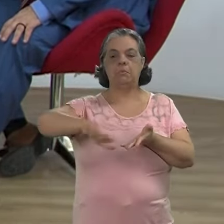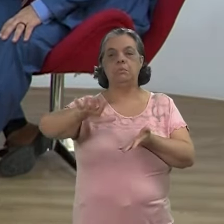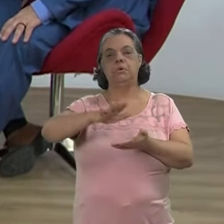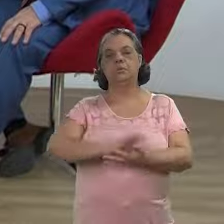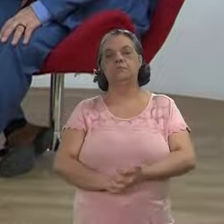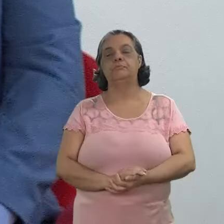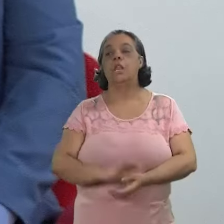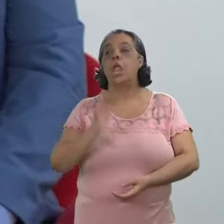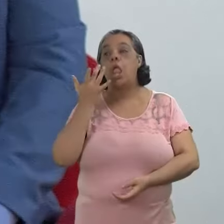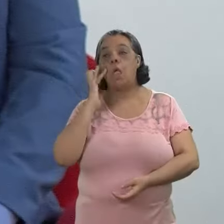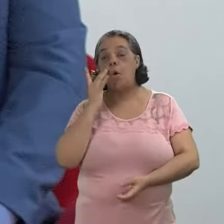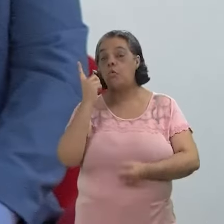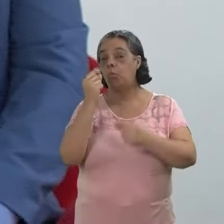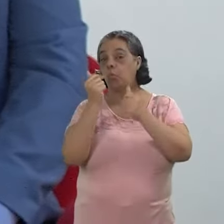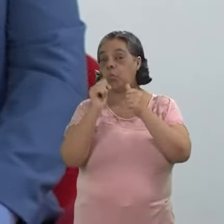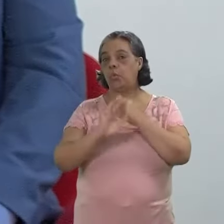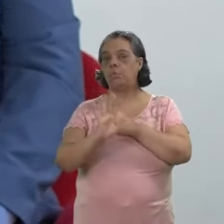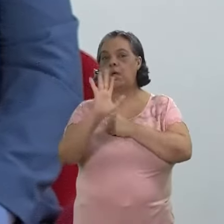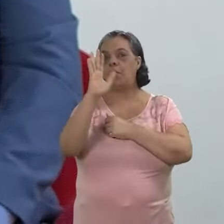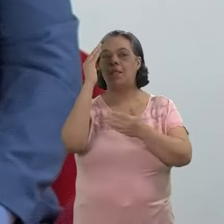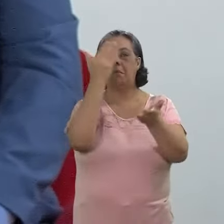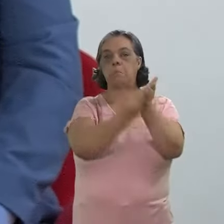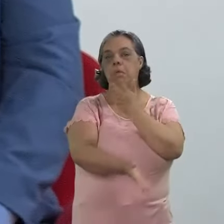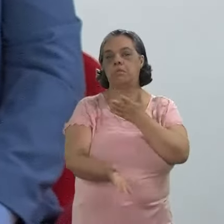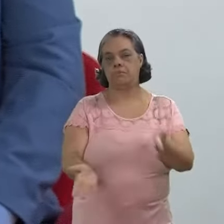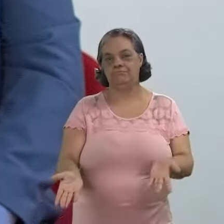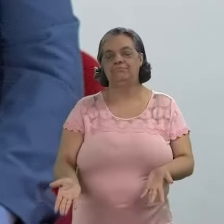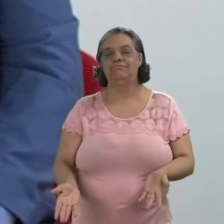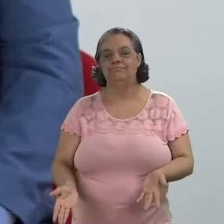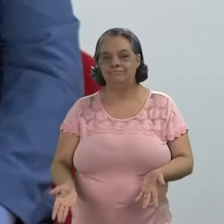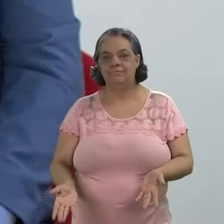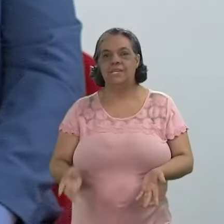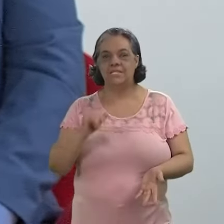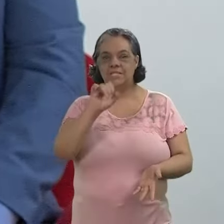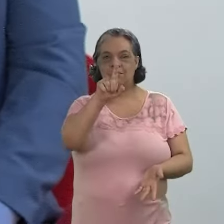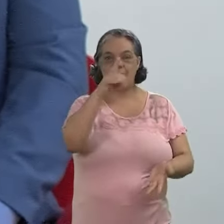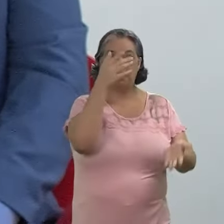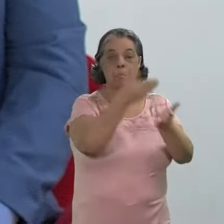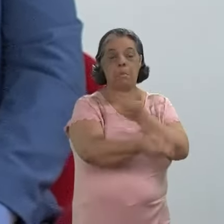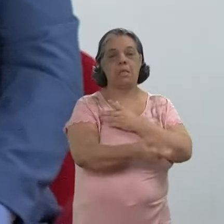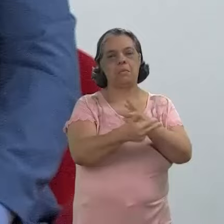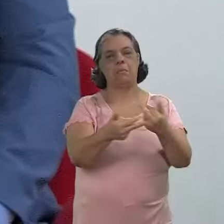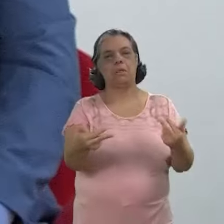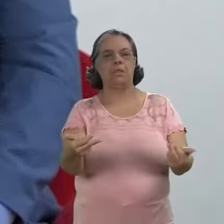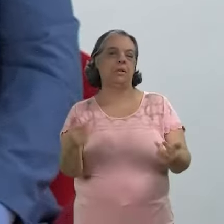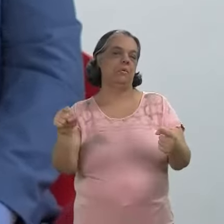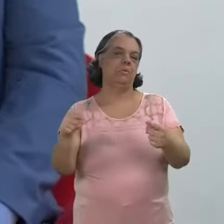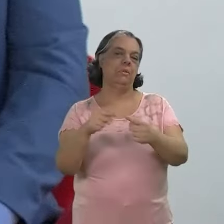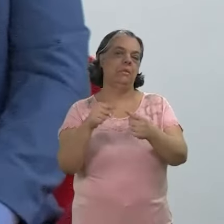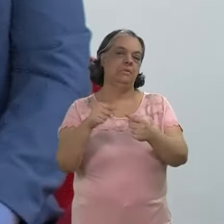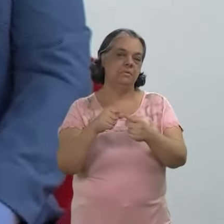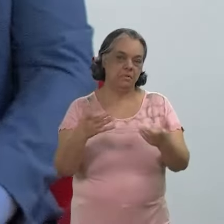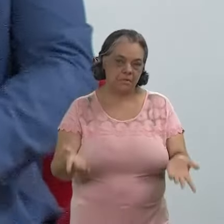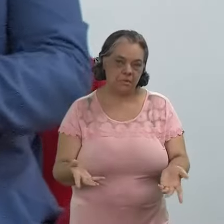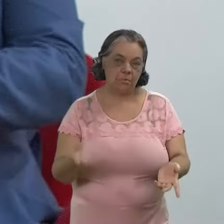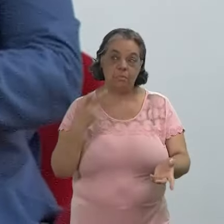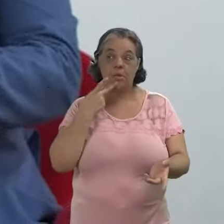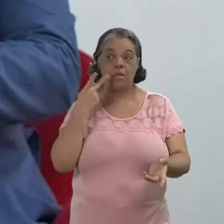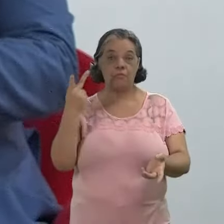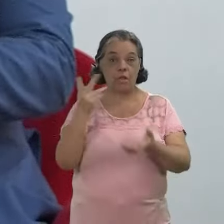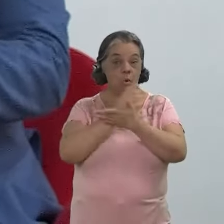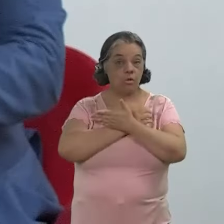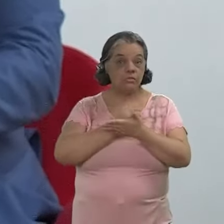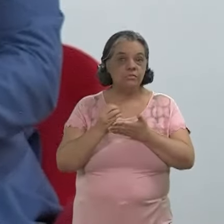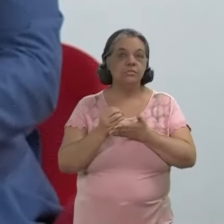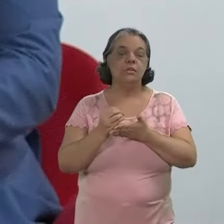tão cara para a população Eu acho que o custo maior Marcelo é da perda porque se você perder um material desse tipo como ela